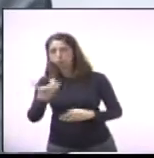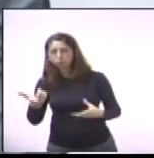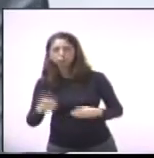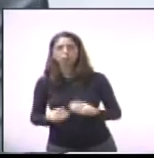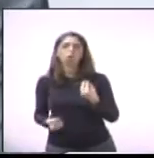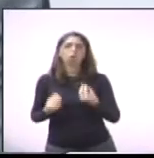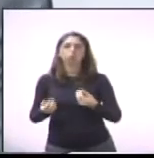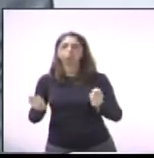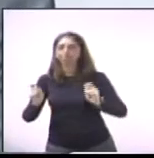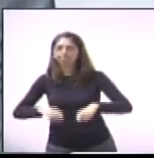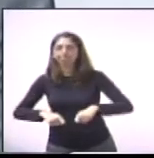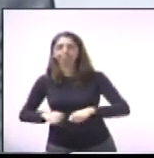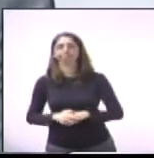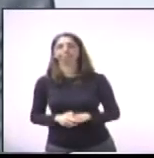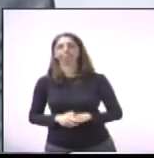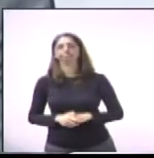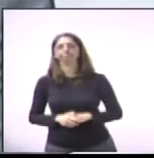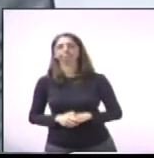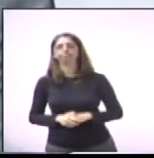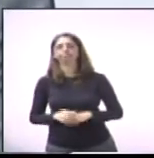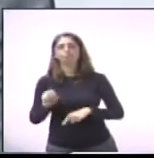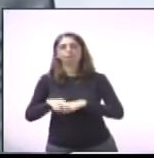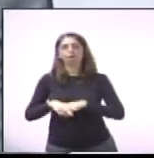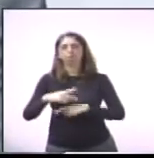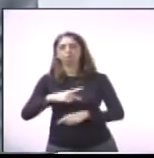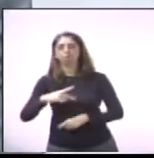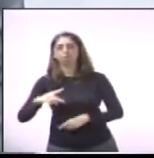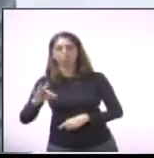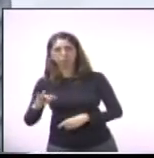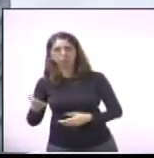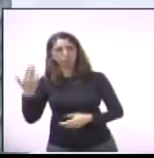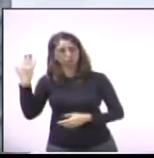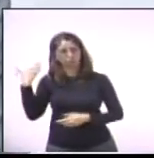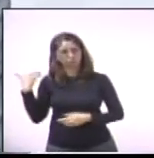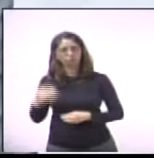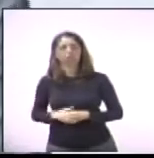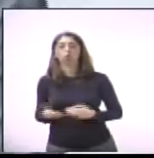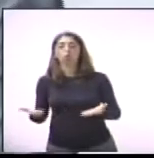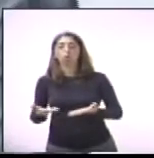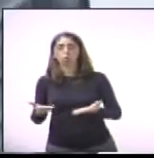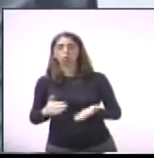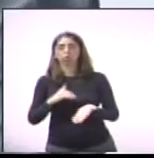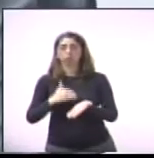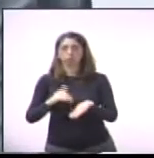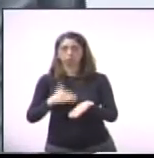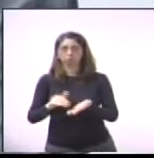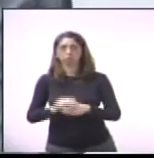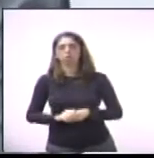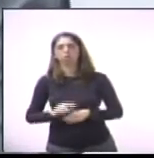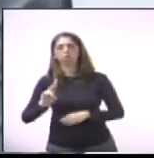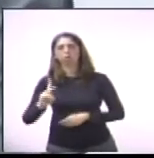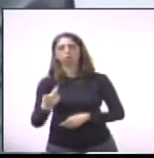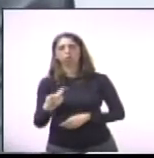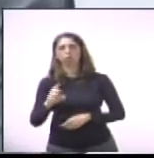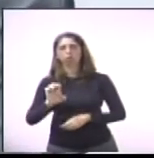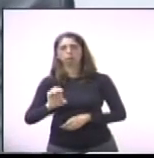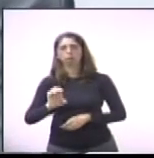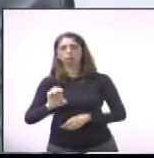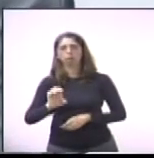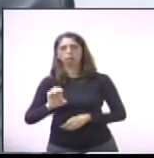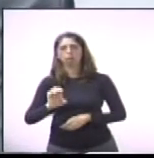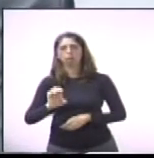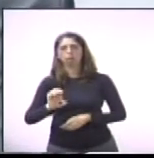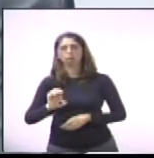com uma reunião que fiz com o secretário Hércules, secretário de Indústria e Comércio. Então, hoje, a questão do Emprega Paulínia faz parte da